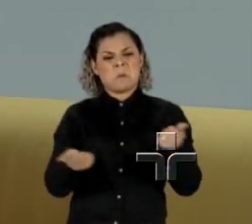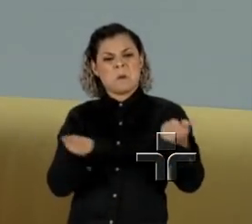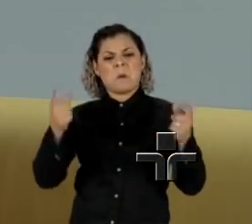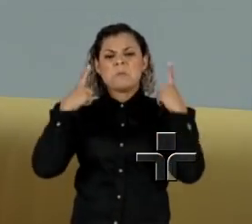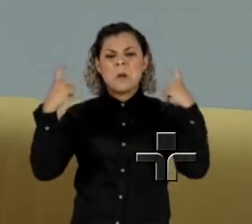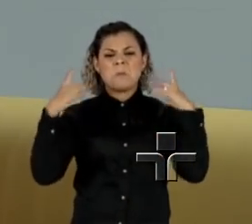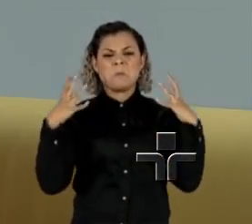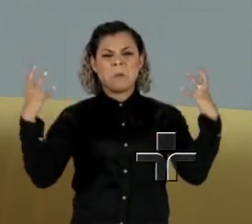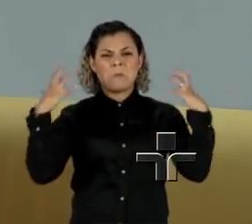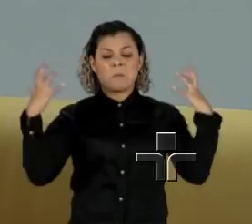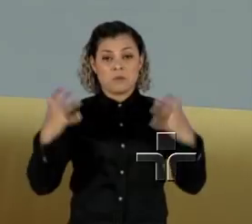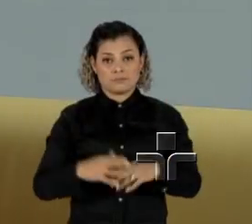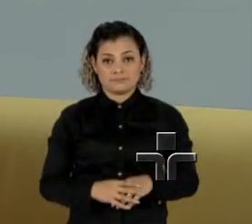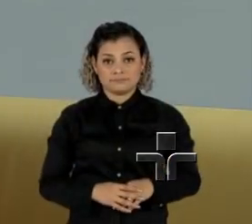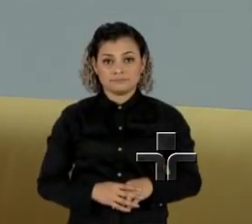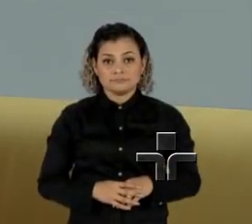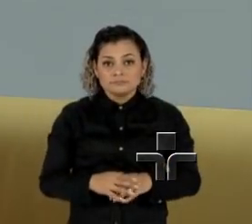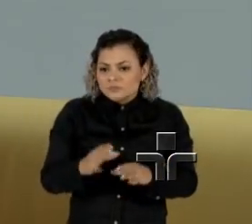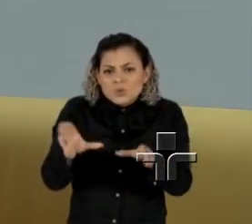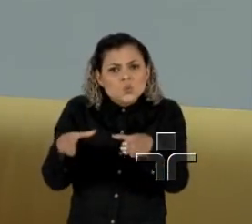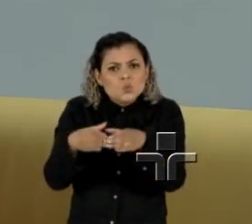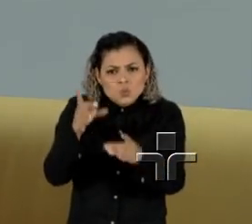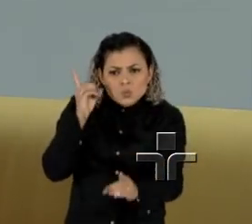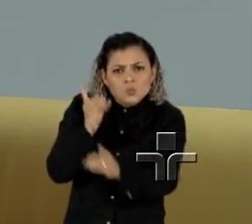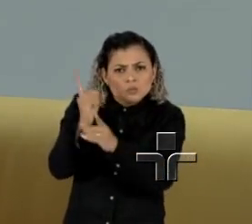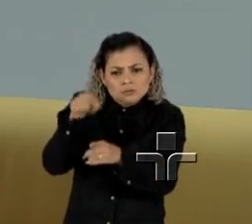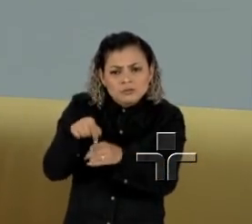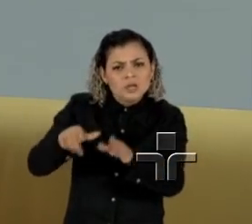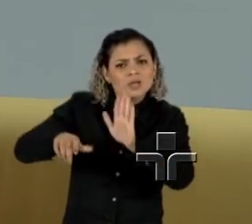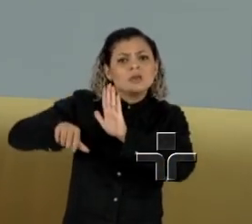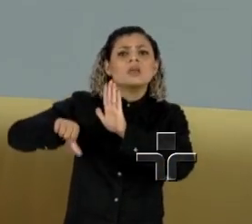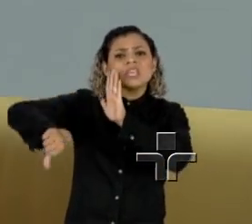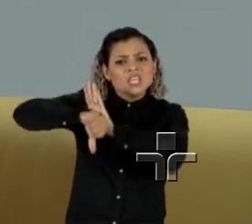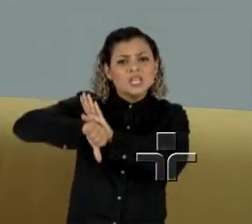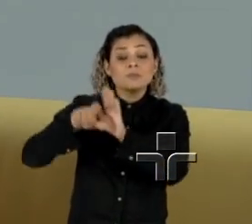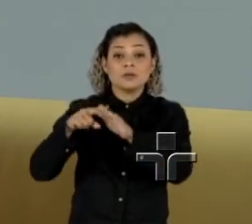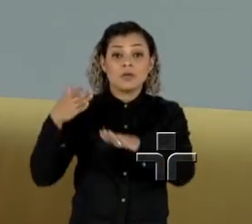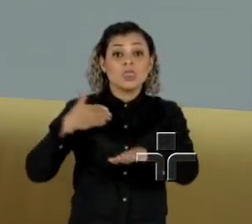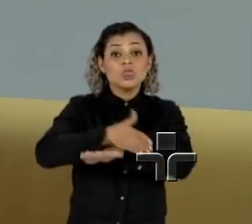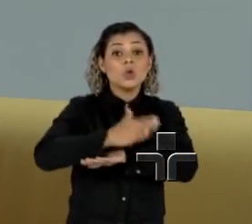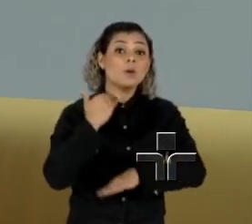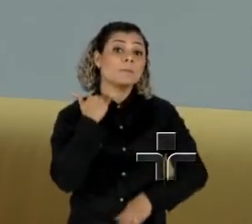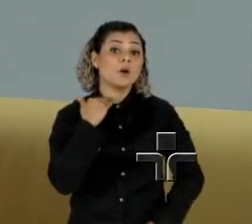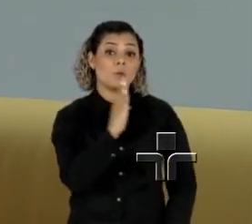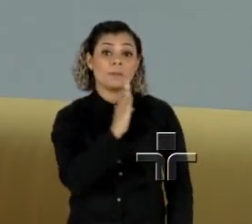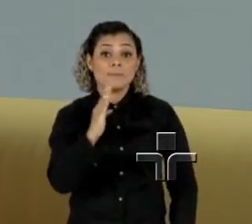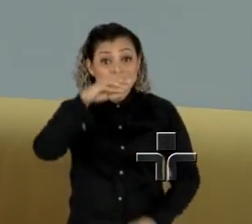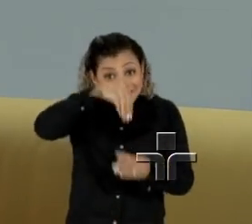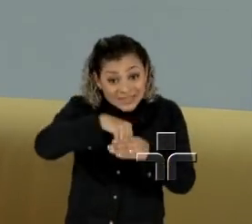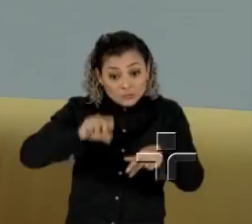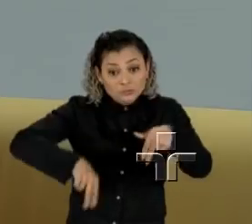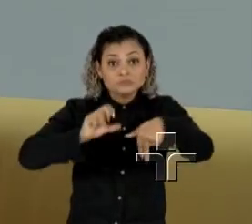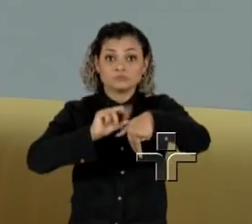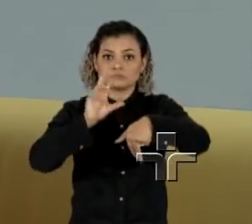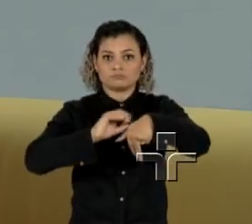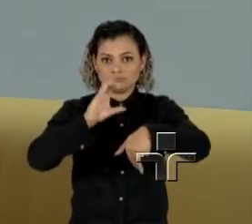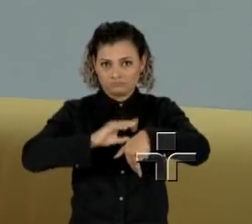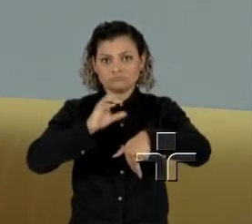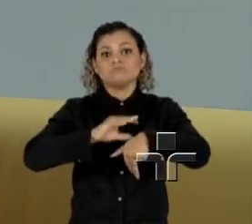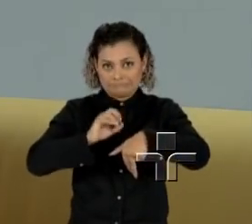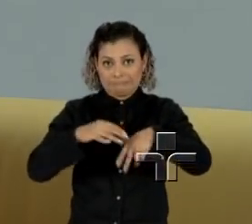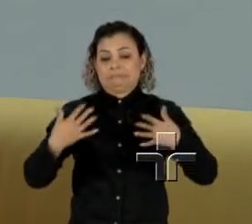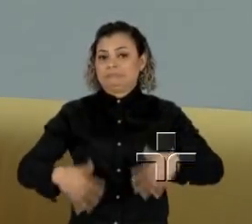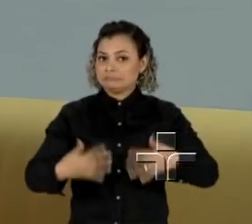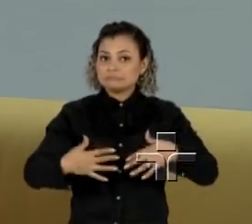Paulo tenta identificar o grupo de criminosos que assaltou neste domingo a Agência do Banco do Brasil, que funciona dentro das instalações da